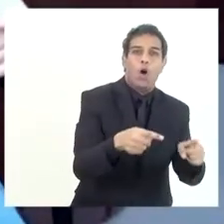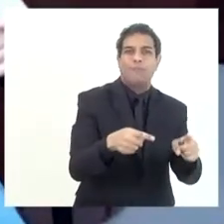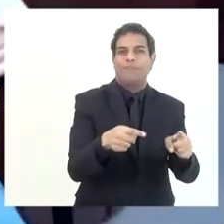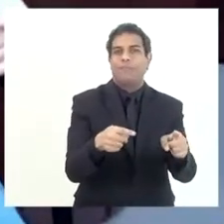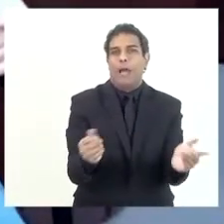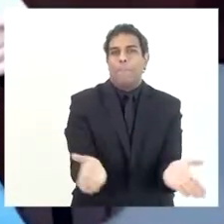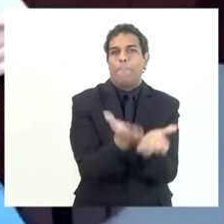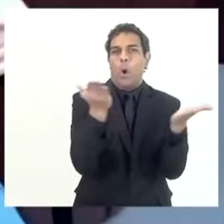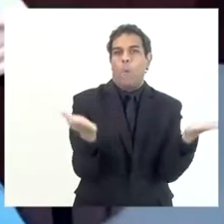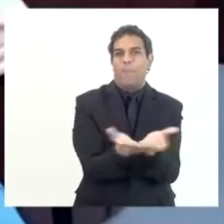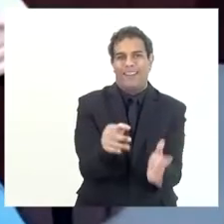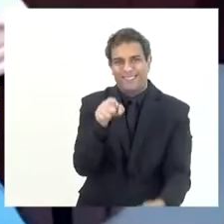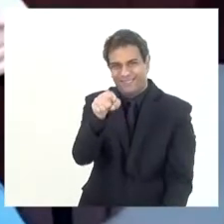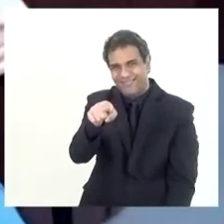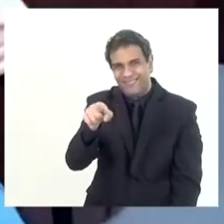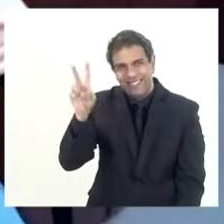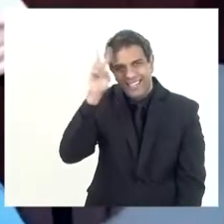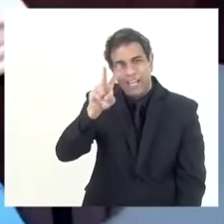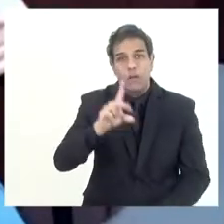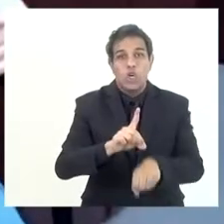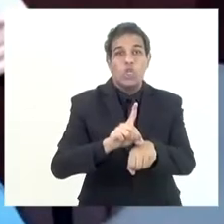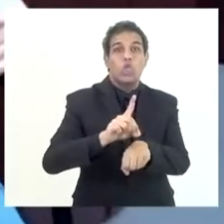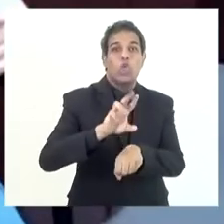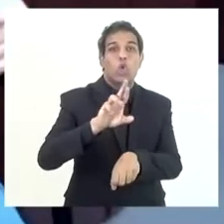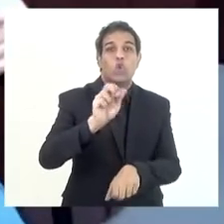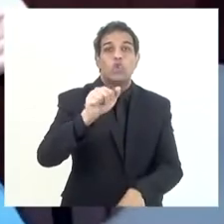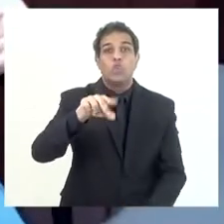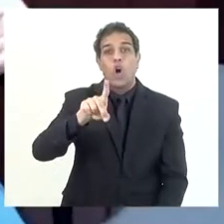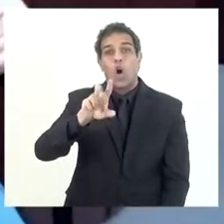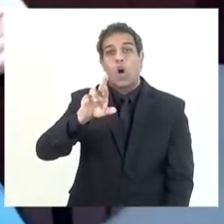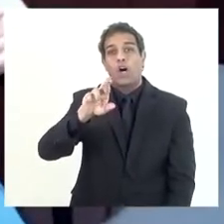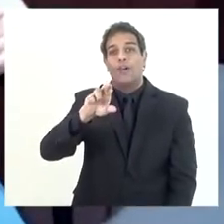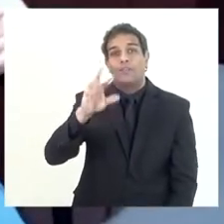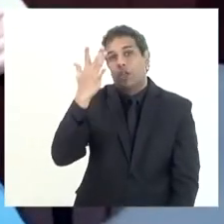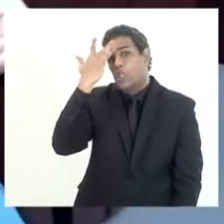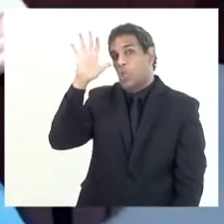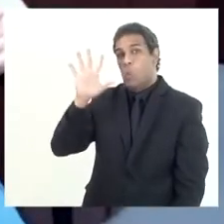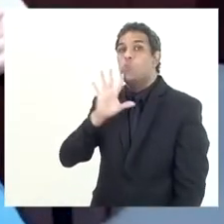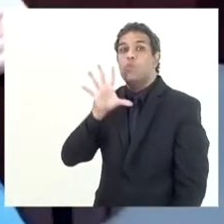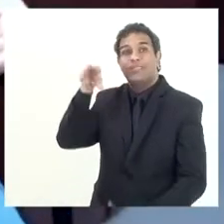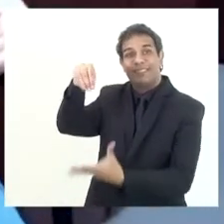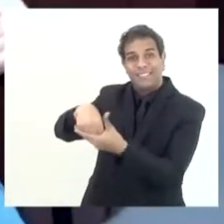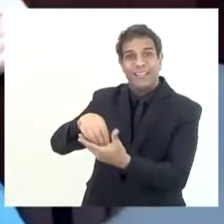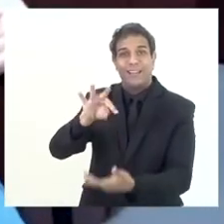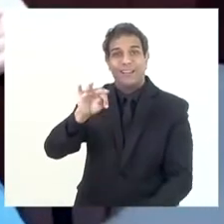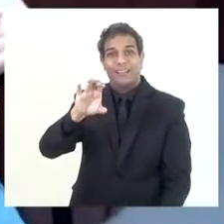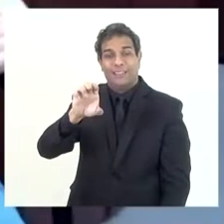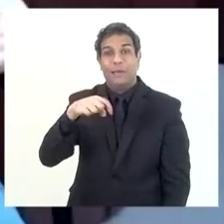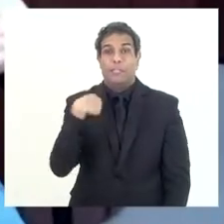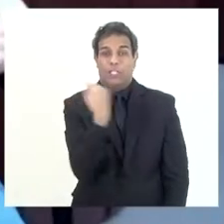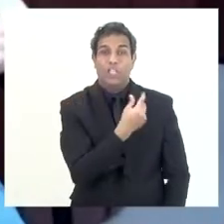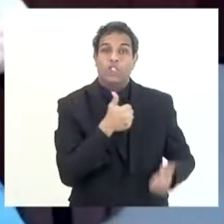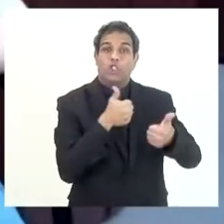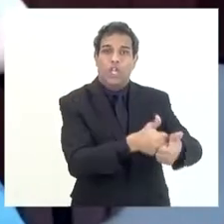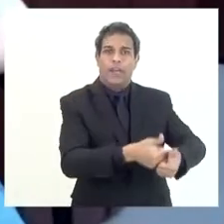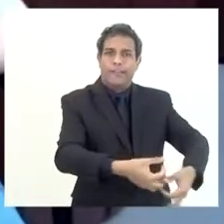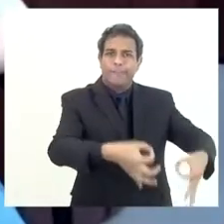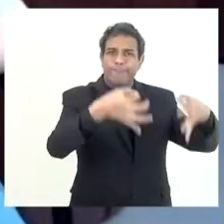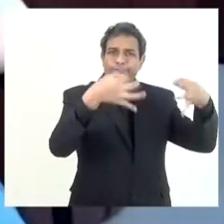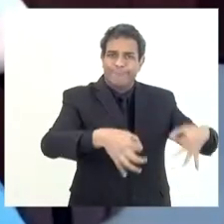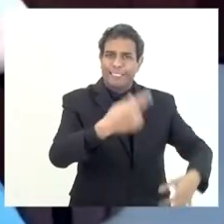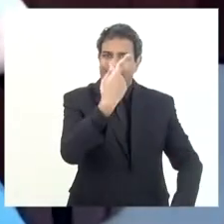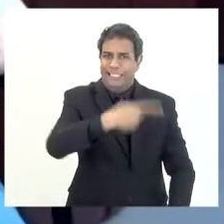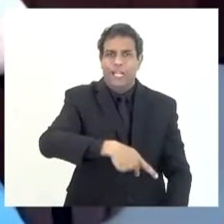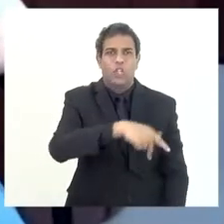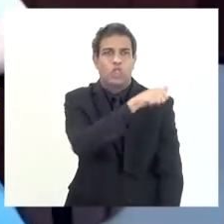Por isso que o doutor André Sirne não conhece essa recomendação, porque de fato ela é cumprida, ela foi feita